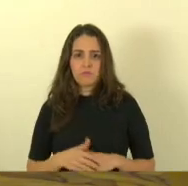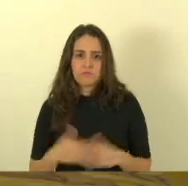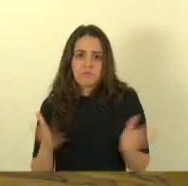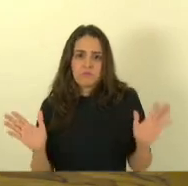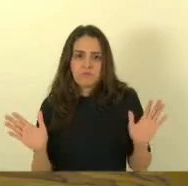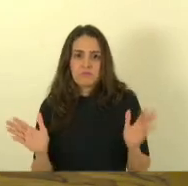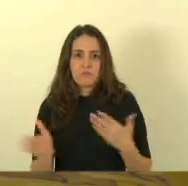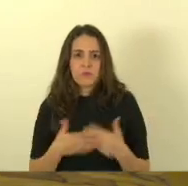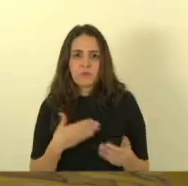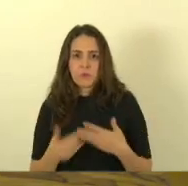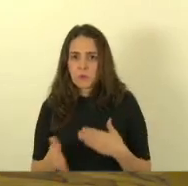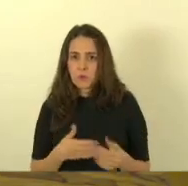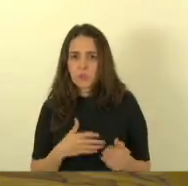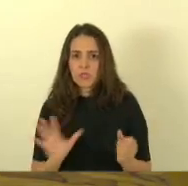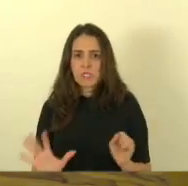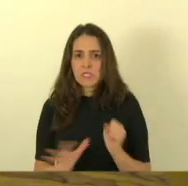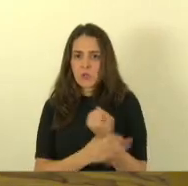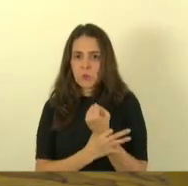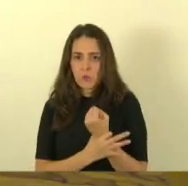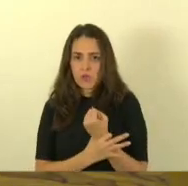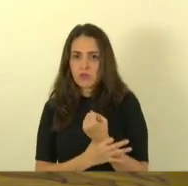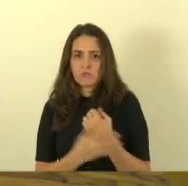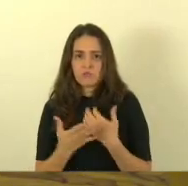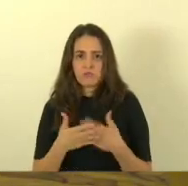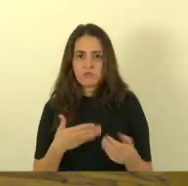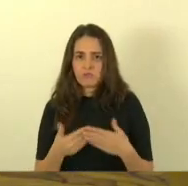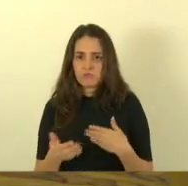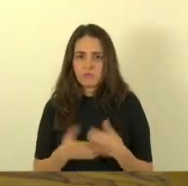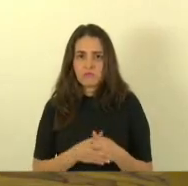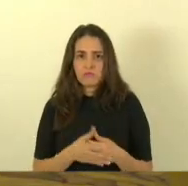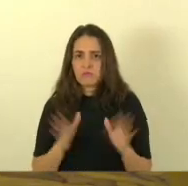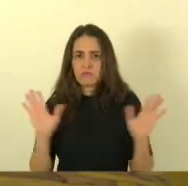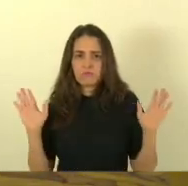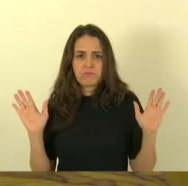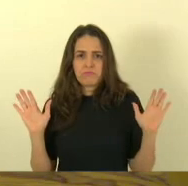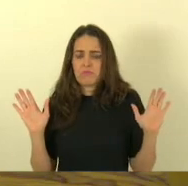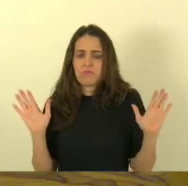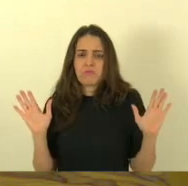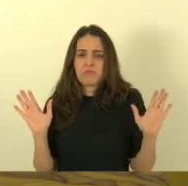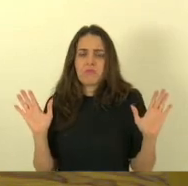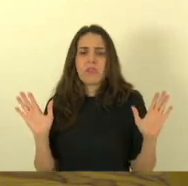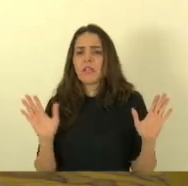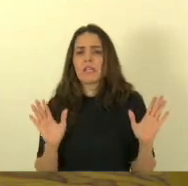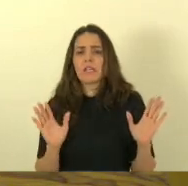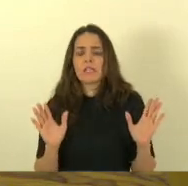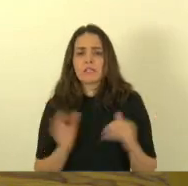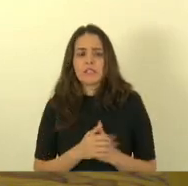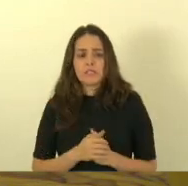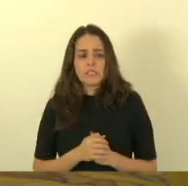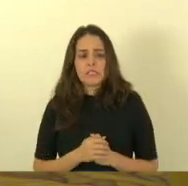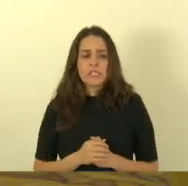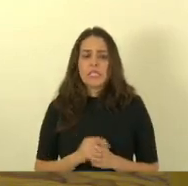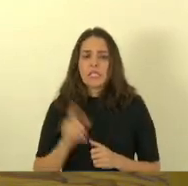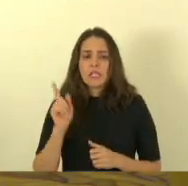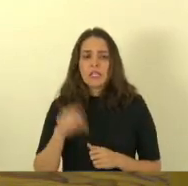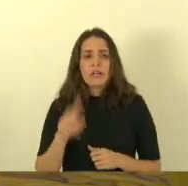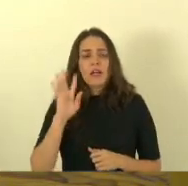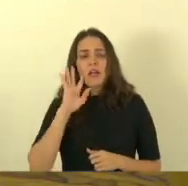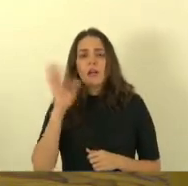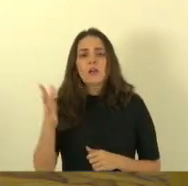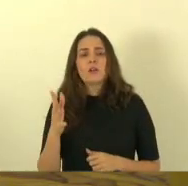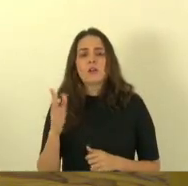das condições precárias de segurança, que independente desse regulamento